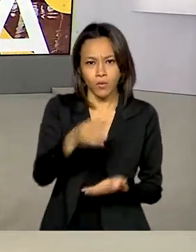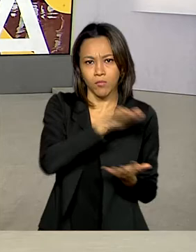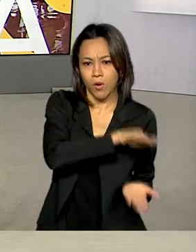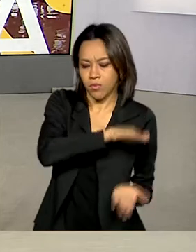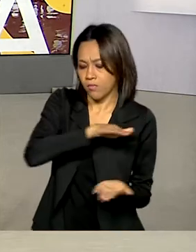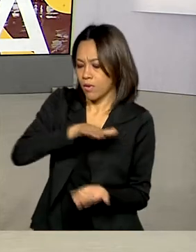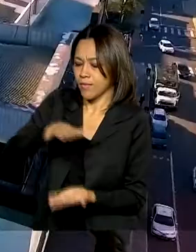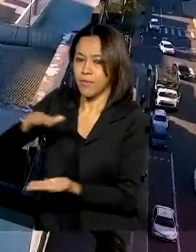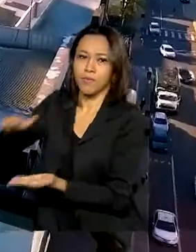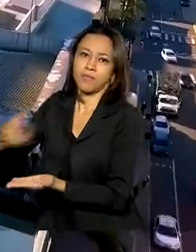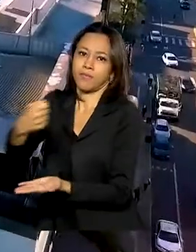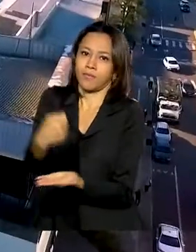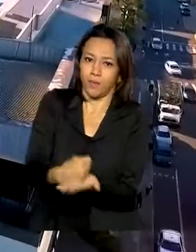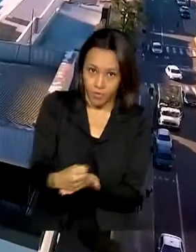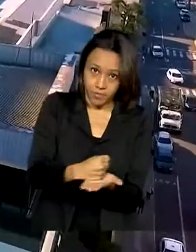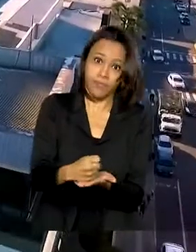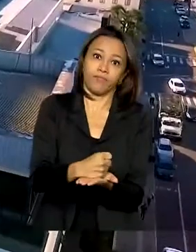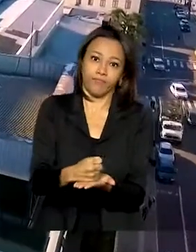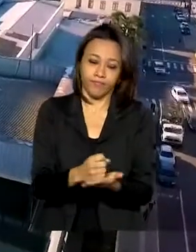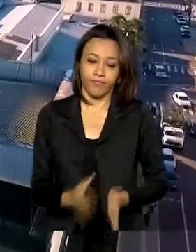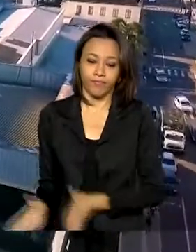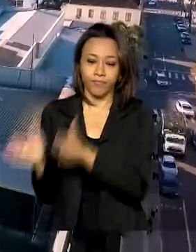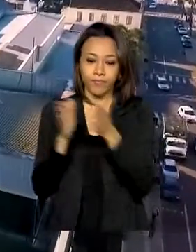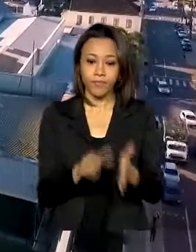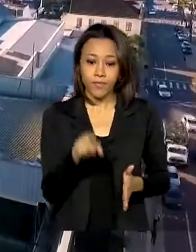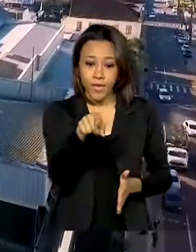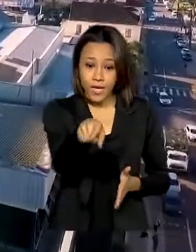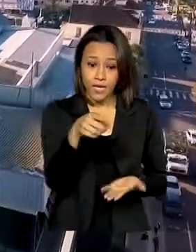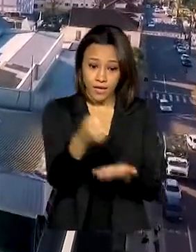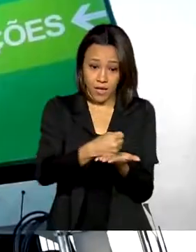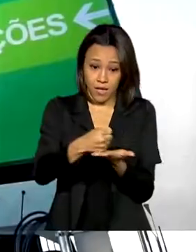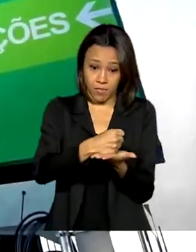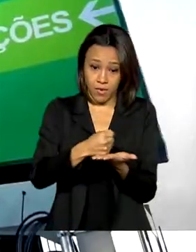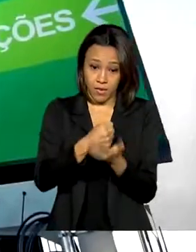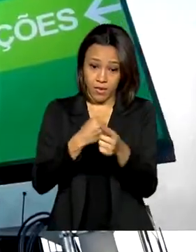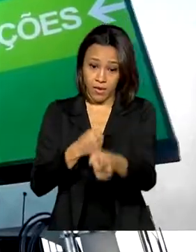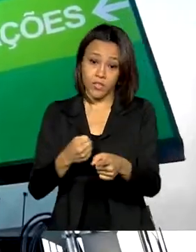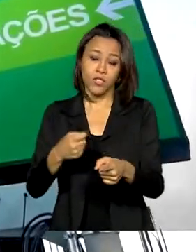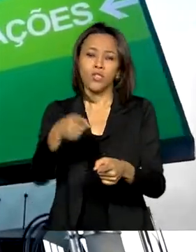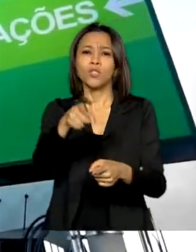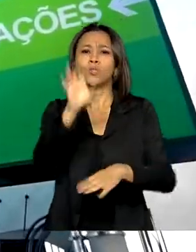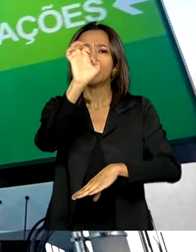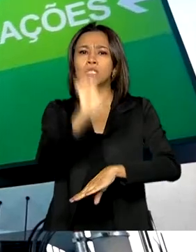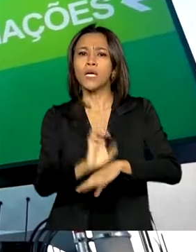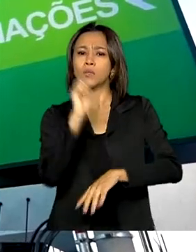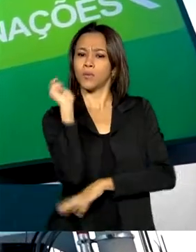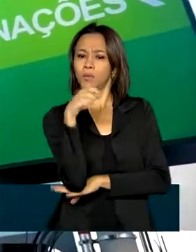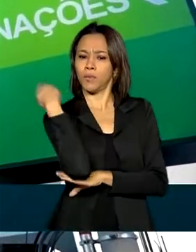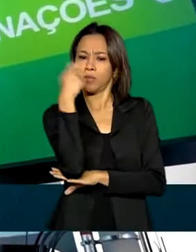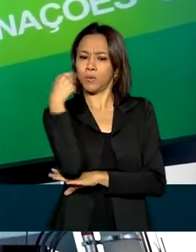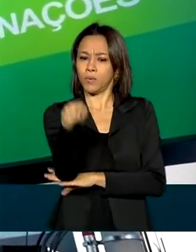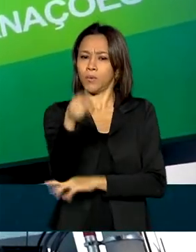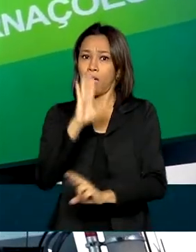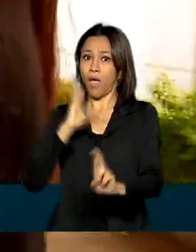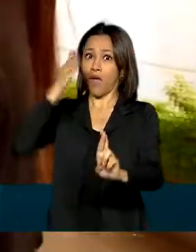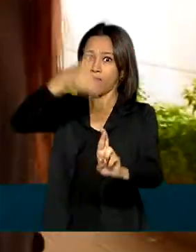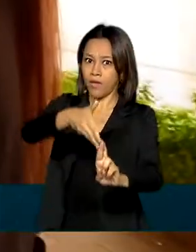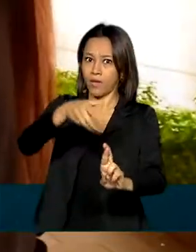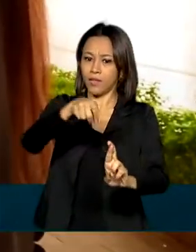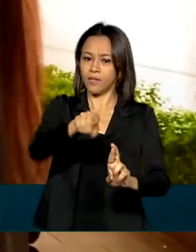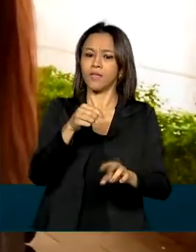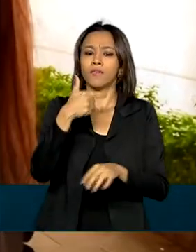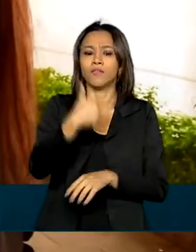medicamentos. O Hospital Taquine, em Bento Gonçalves, no Rio Grande do Sul, é referência para